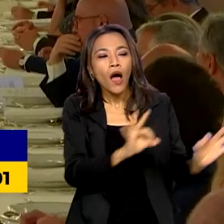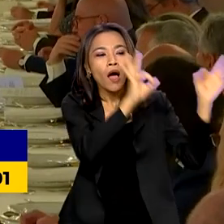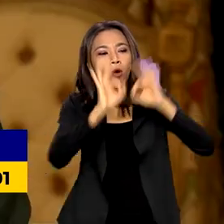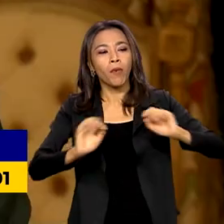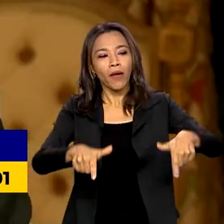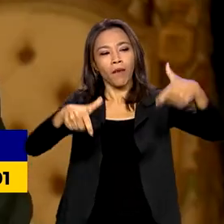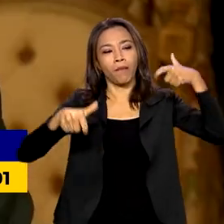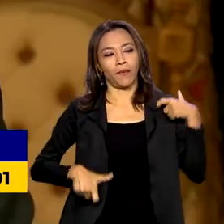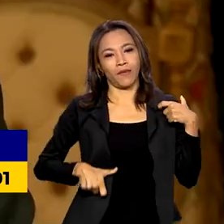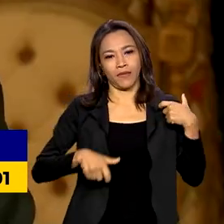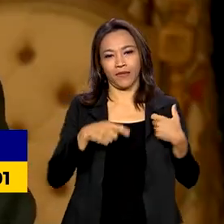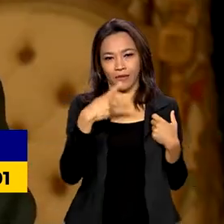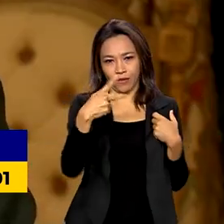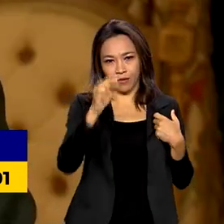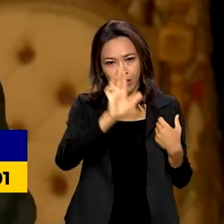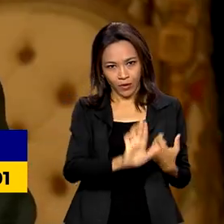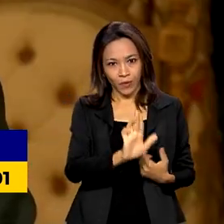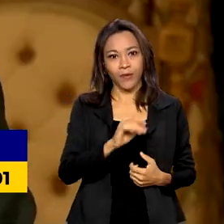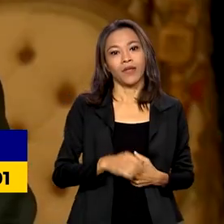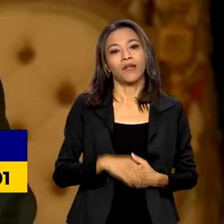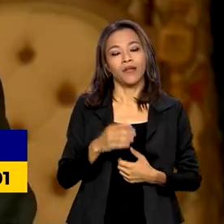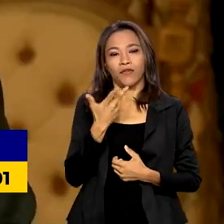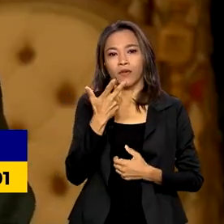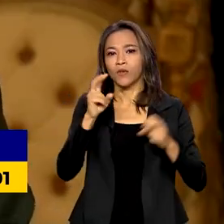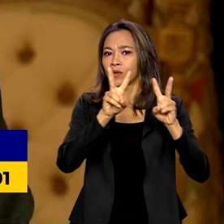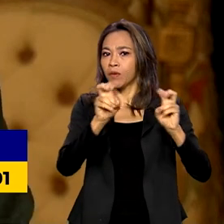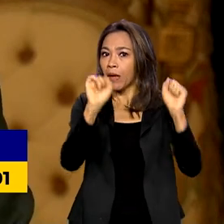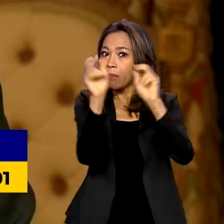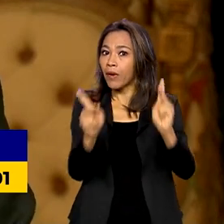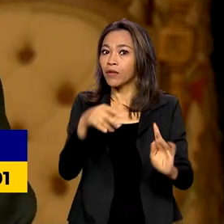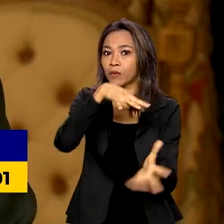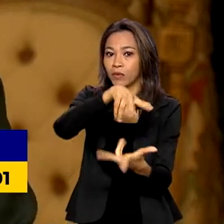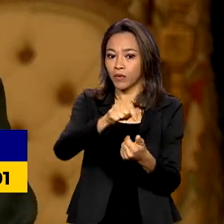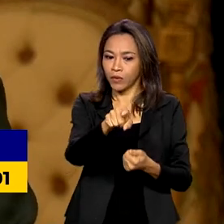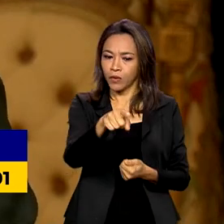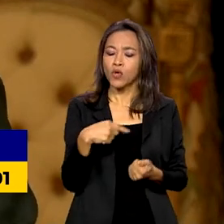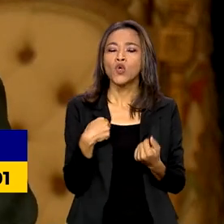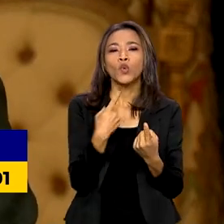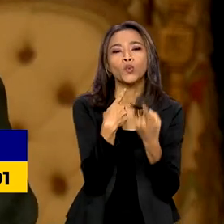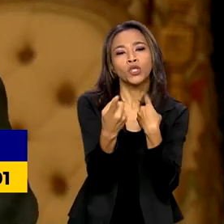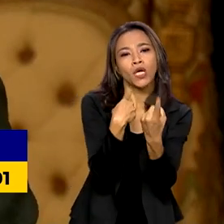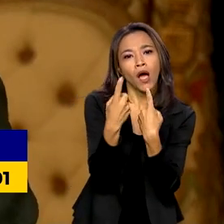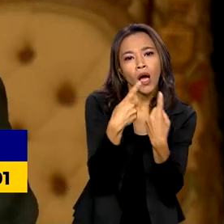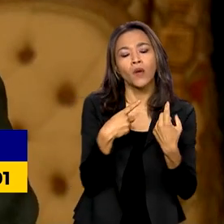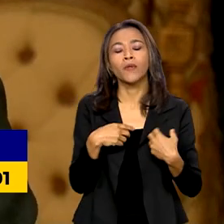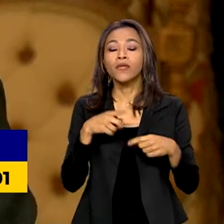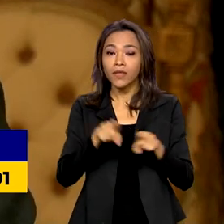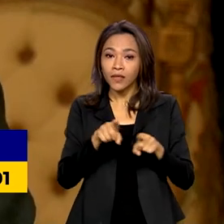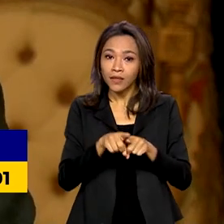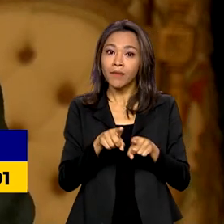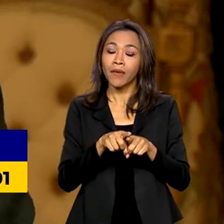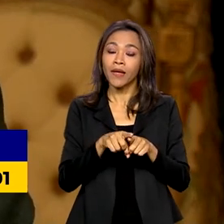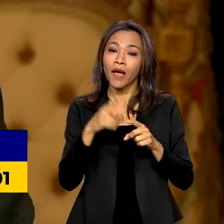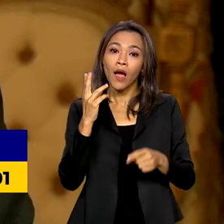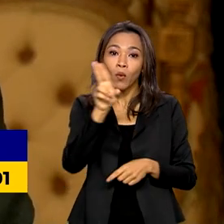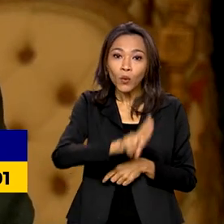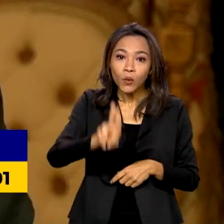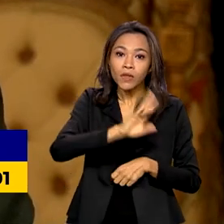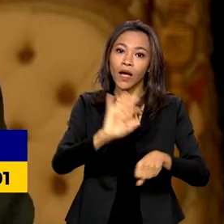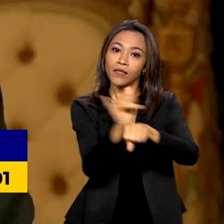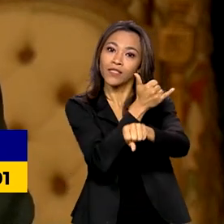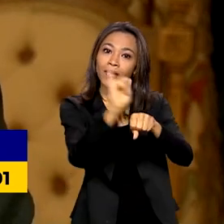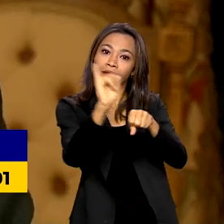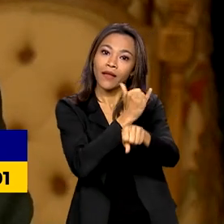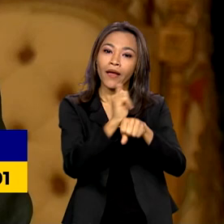no mundo. Queremos abrir caminhos para o diálogo e não obstruir as saídas que a diplomacia nos oferece.